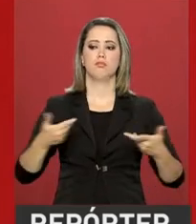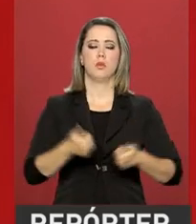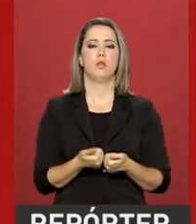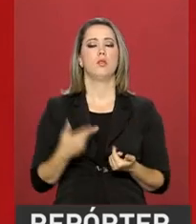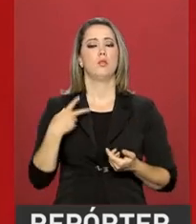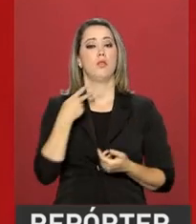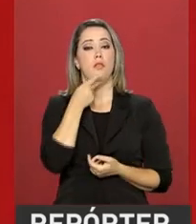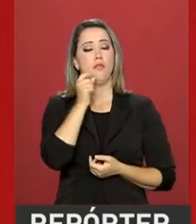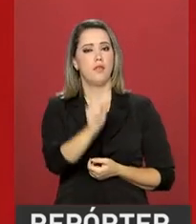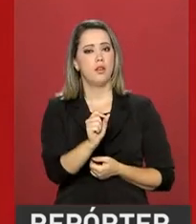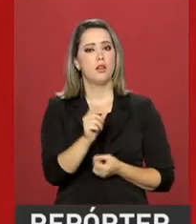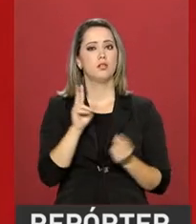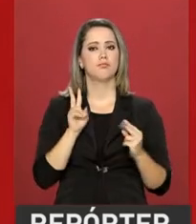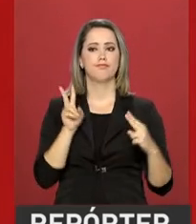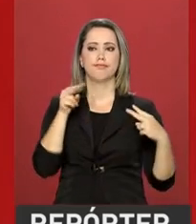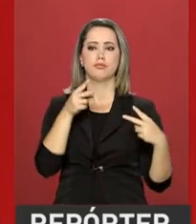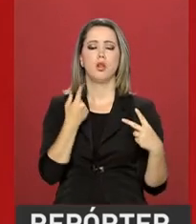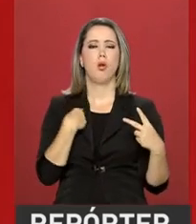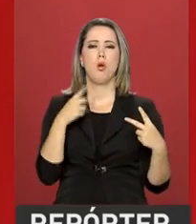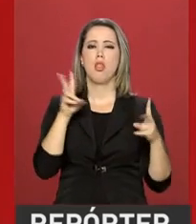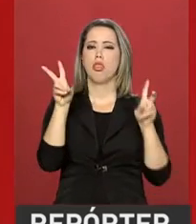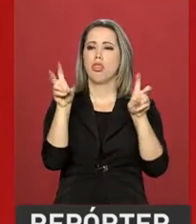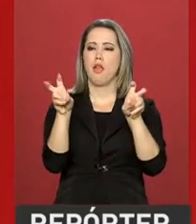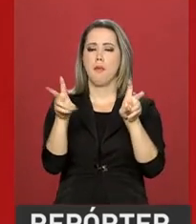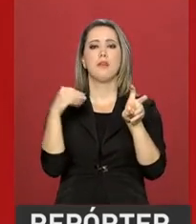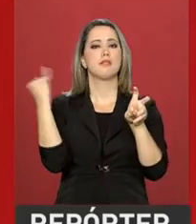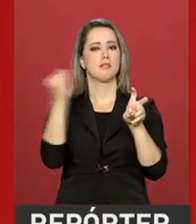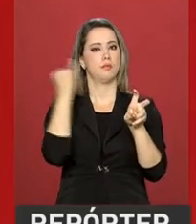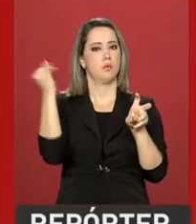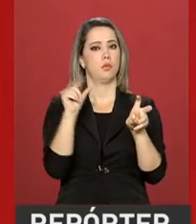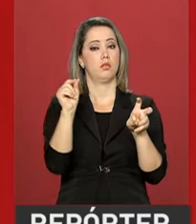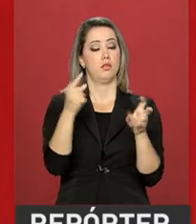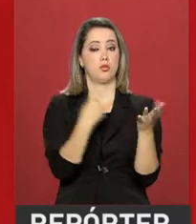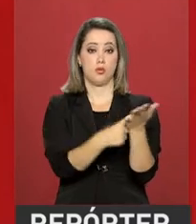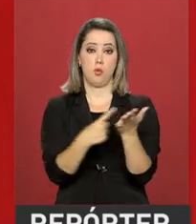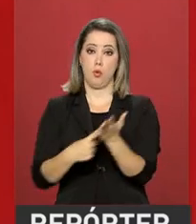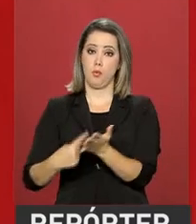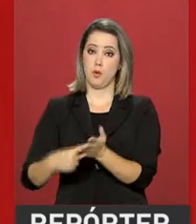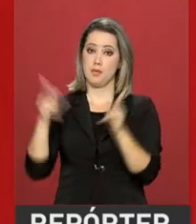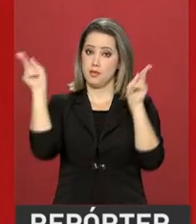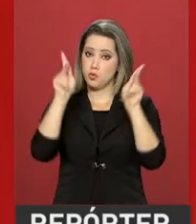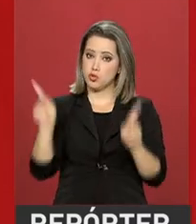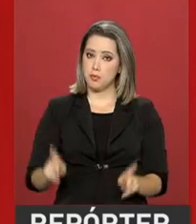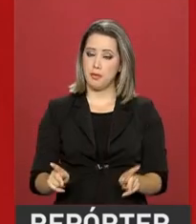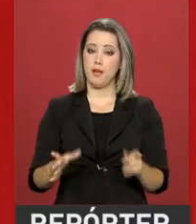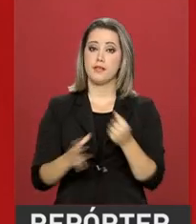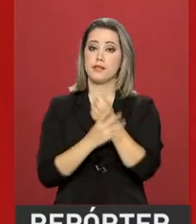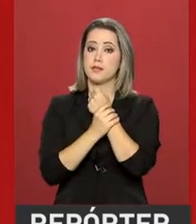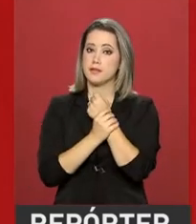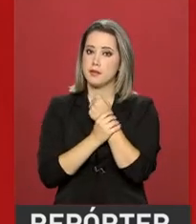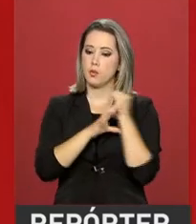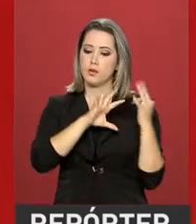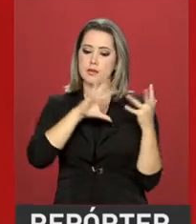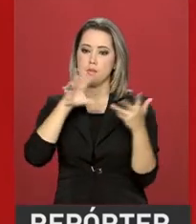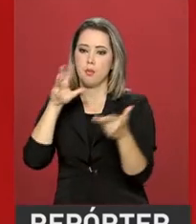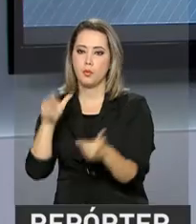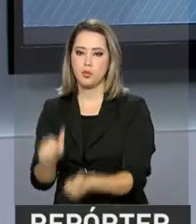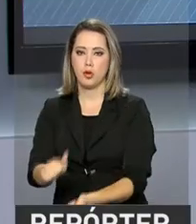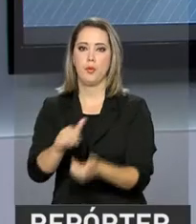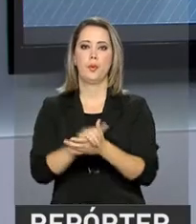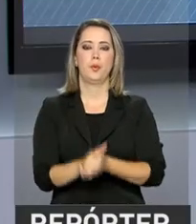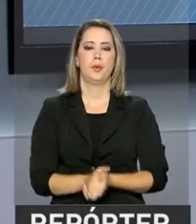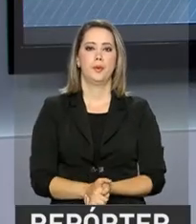sobre alguns dos temas mais prementes da agenda de paz e segurança internacionais.